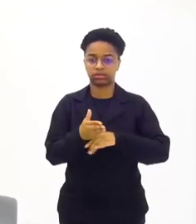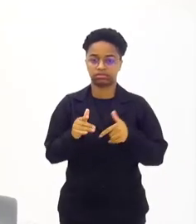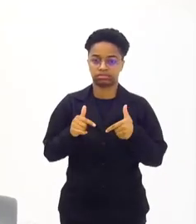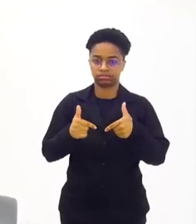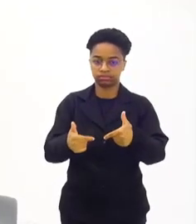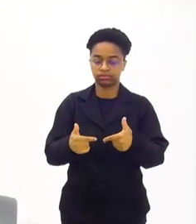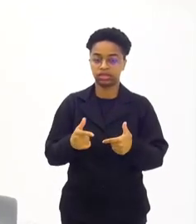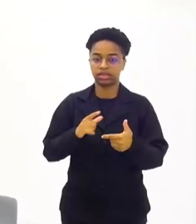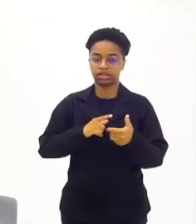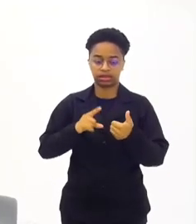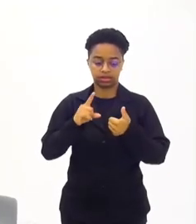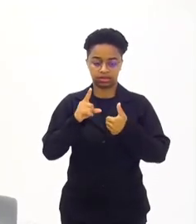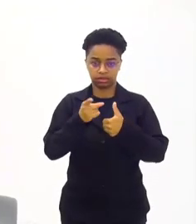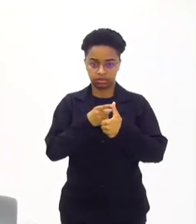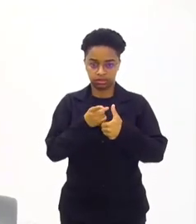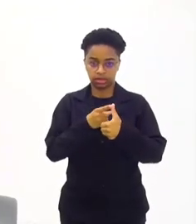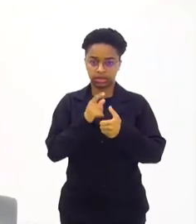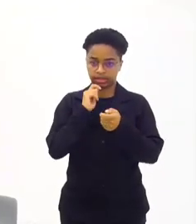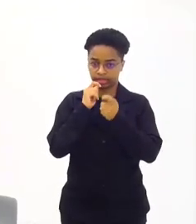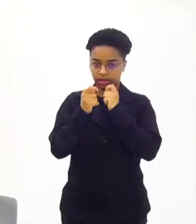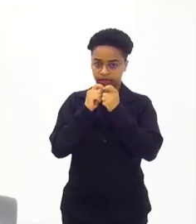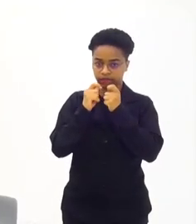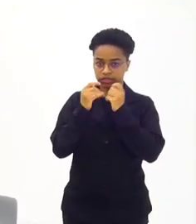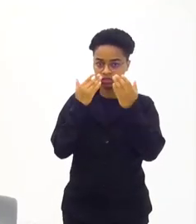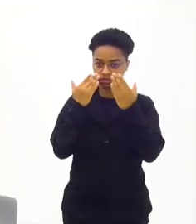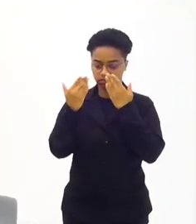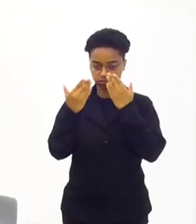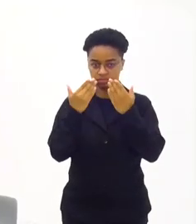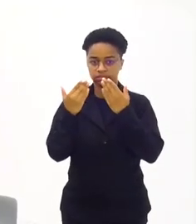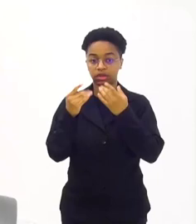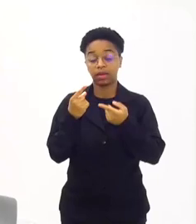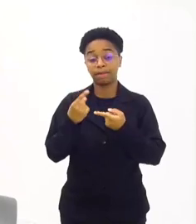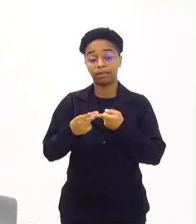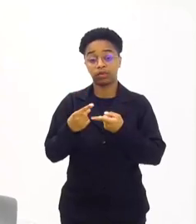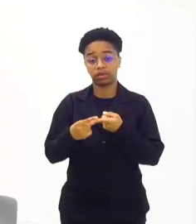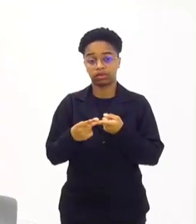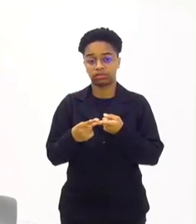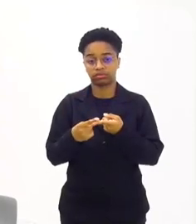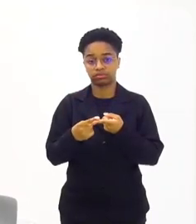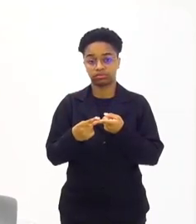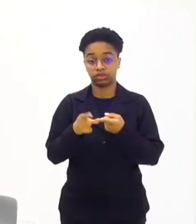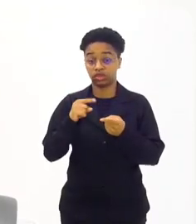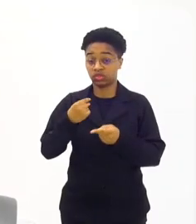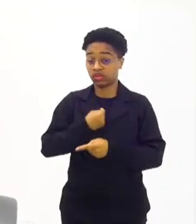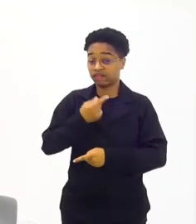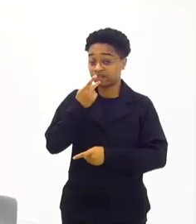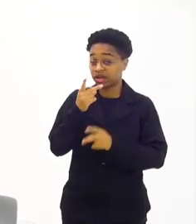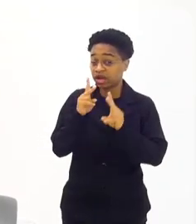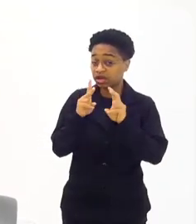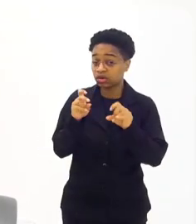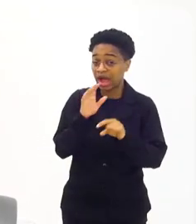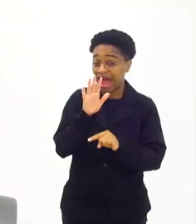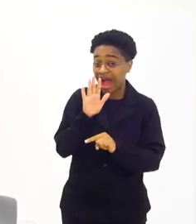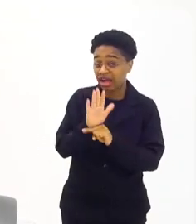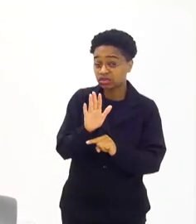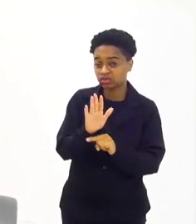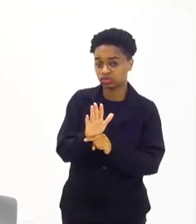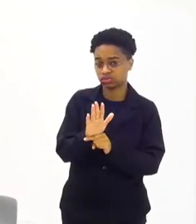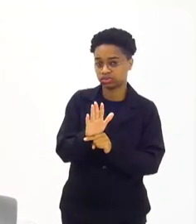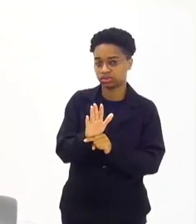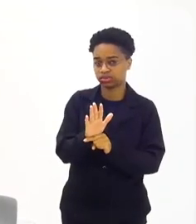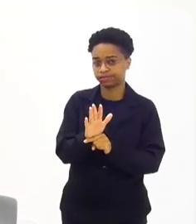primeiro por uma consulta, uma entrevista psicológica, porque quando nós falamos em ajudar, em